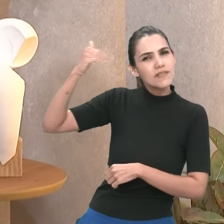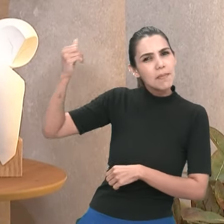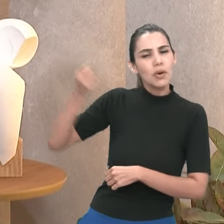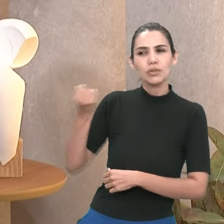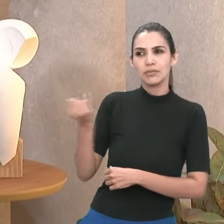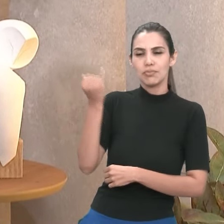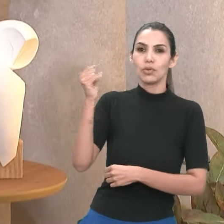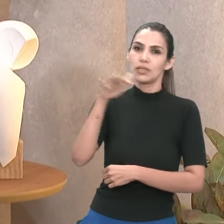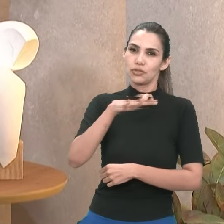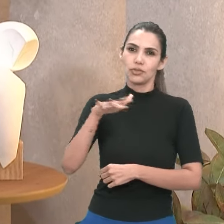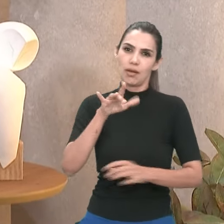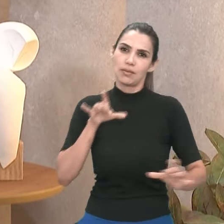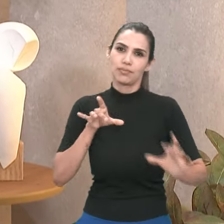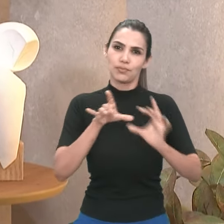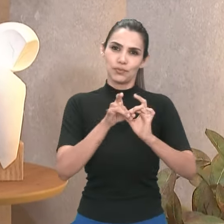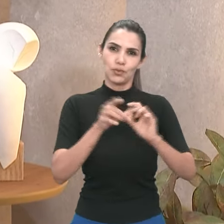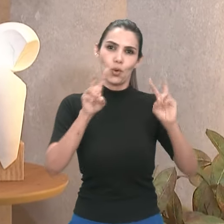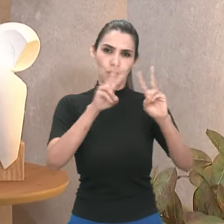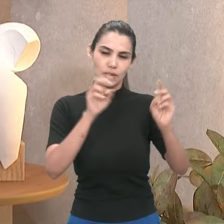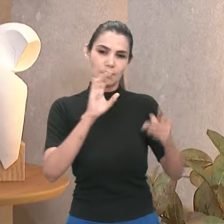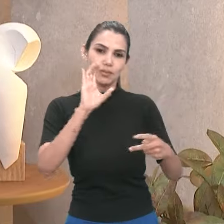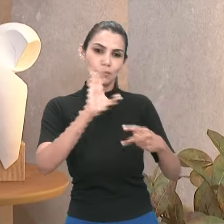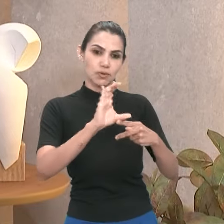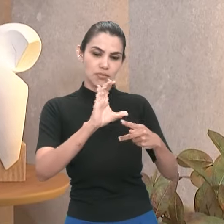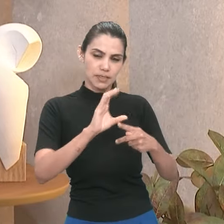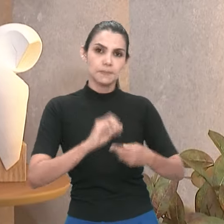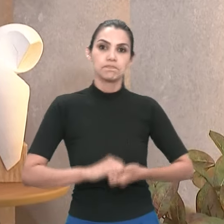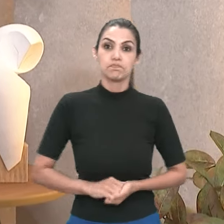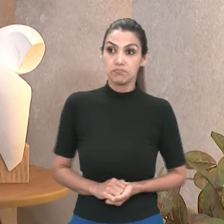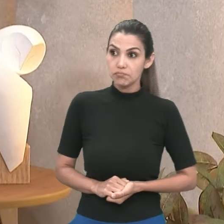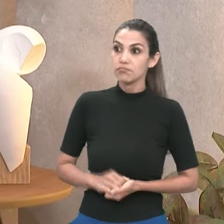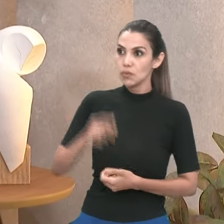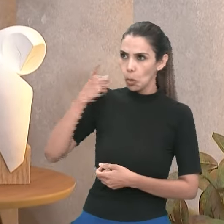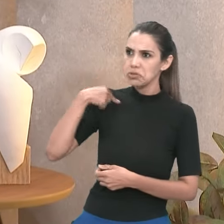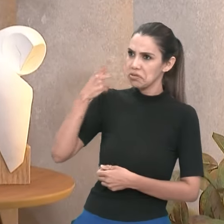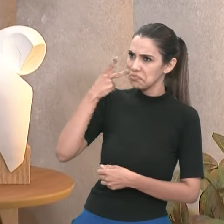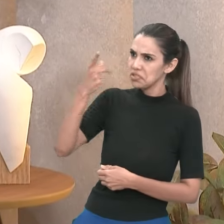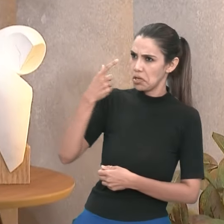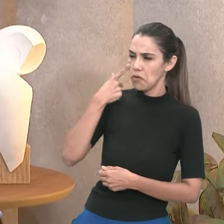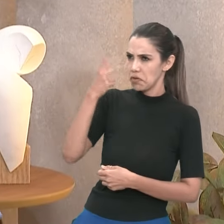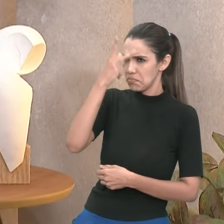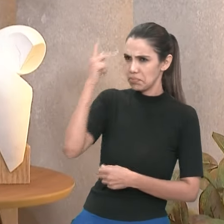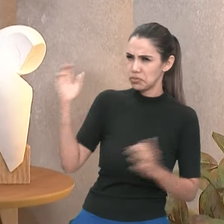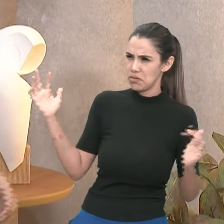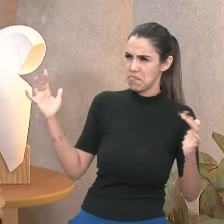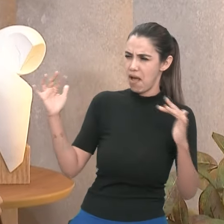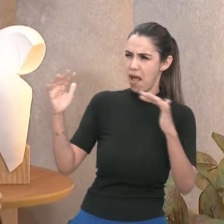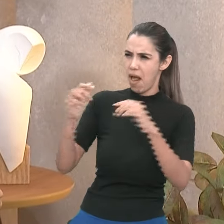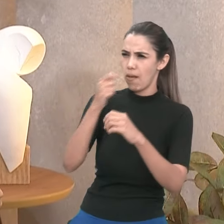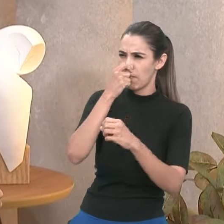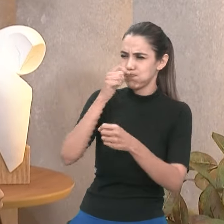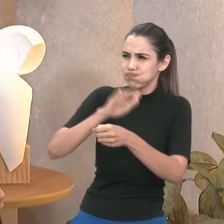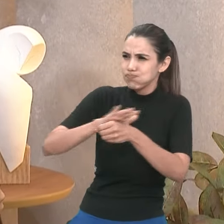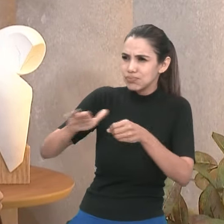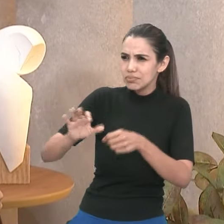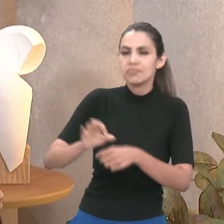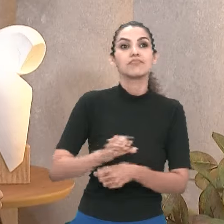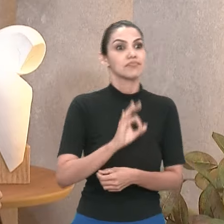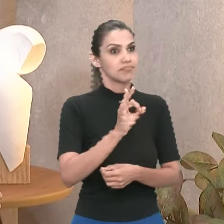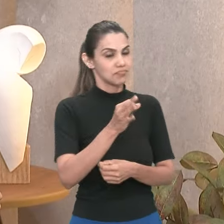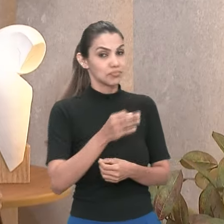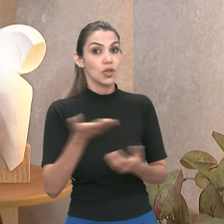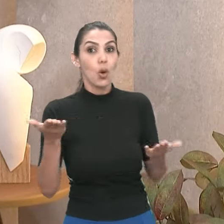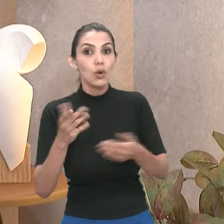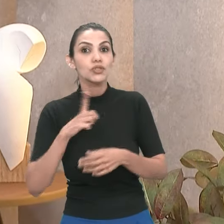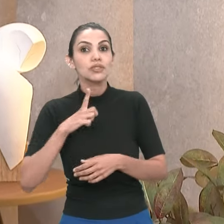Compex. Estava prestigiada, viu? Estava cheio, não estava? E hoje nós vamos ter também outra palestra, então já